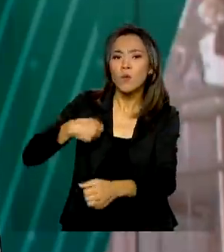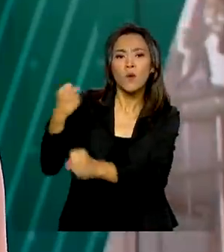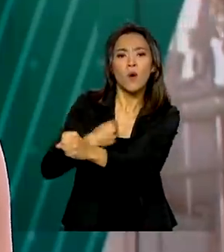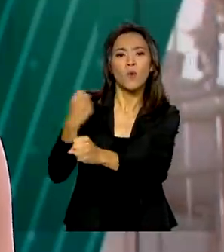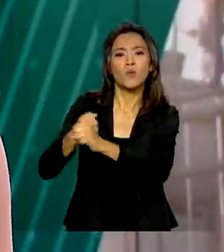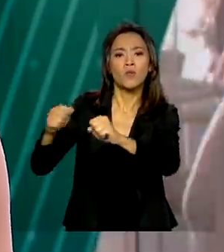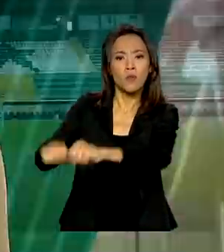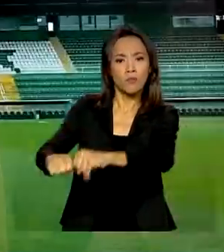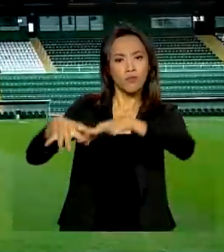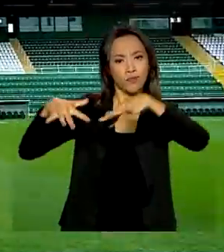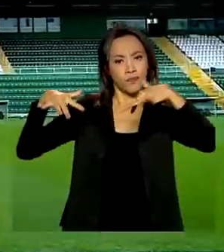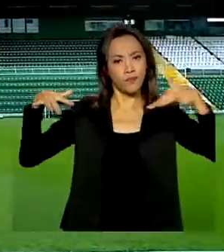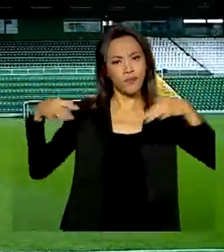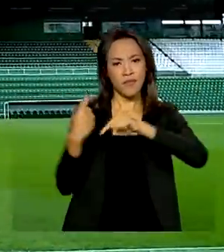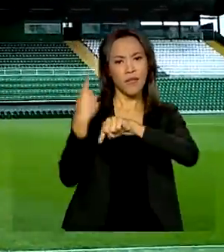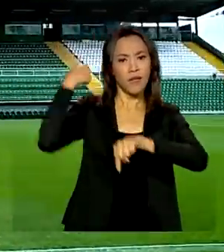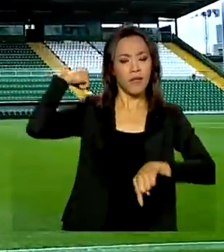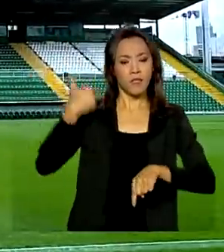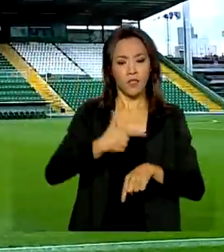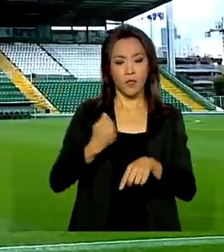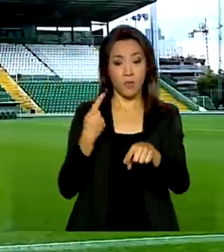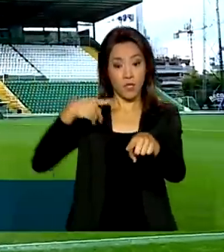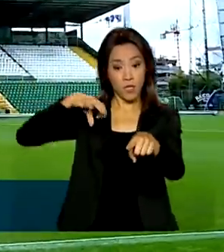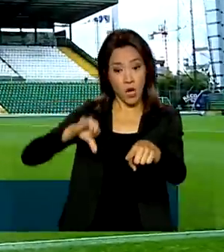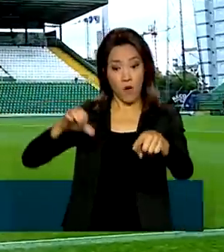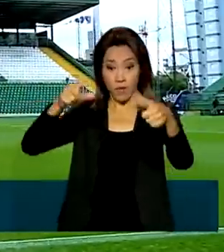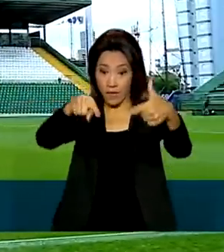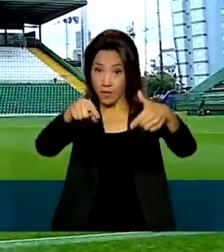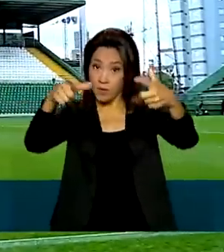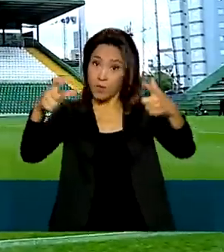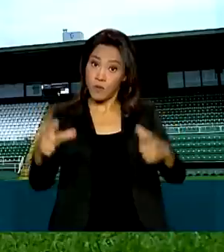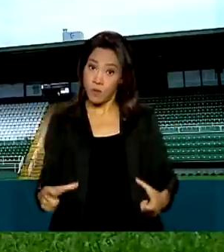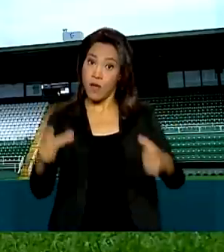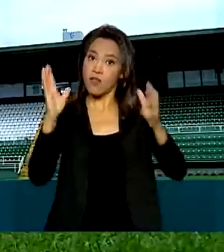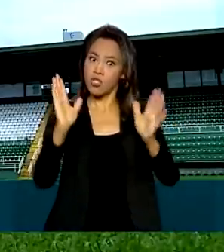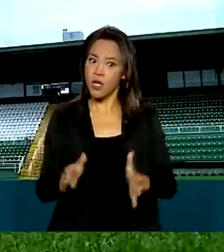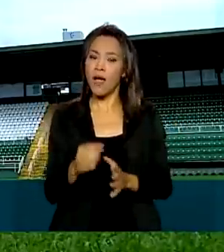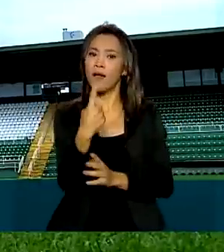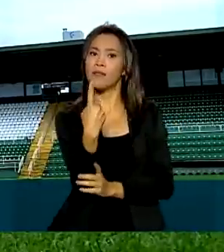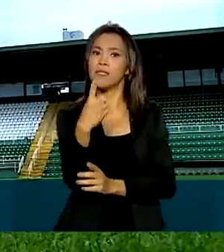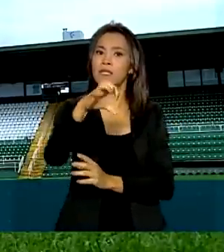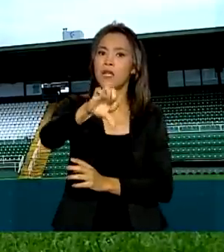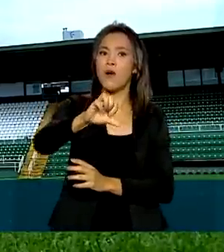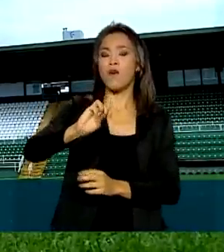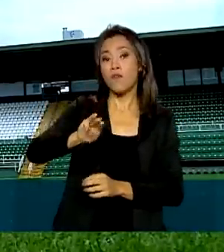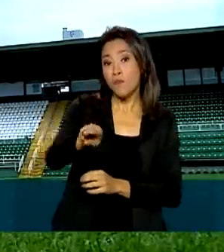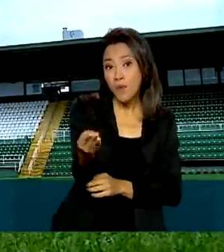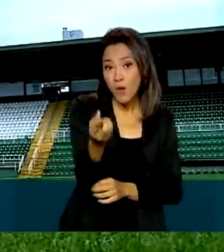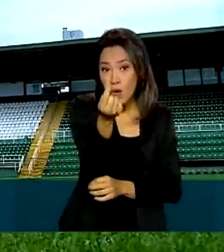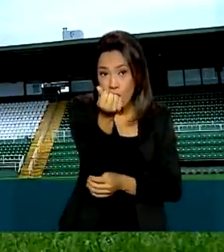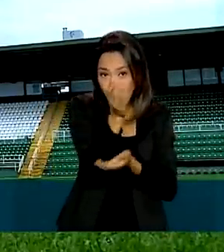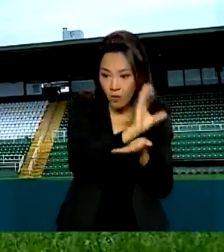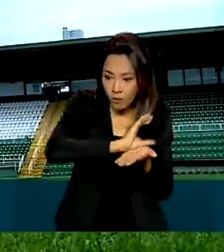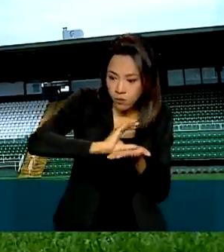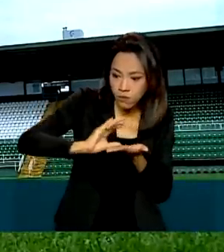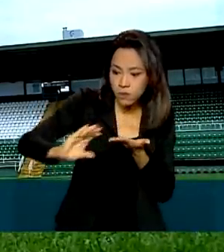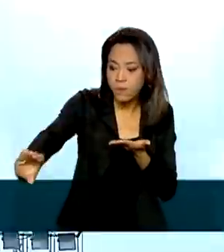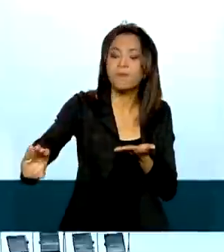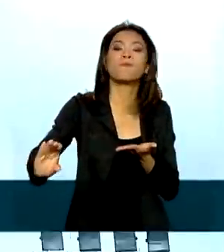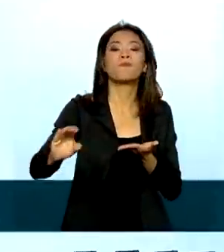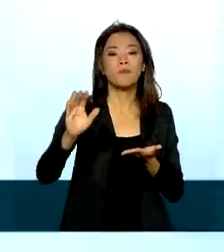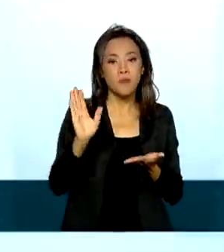Chapecoense. Desde 2019, a Arena Condá já recebeu mais de 19 milhões de reais por meio de emendas